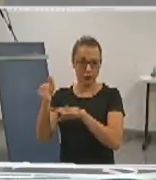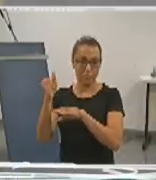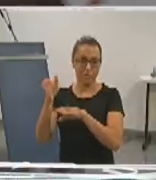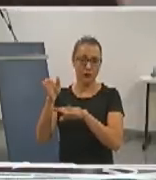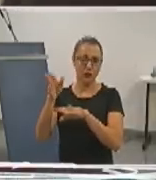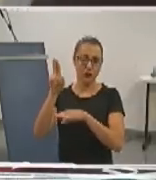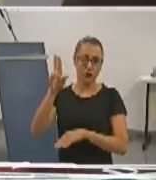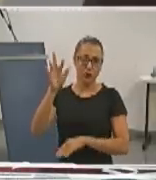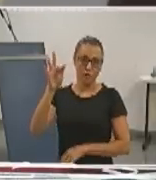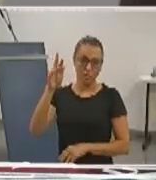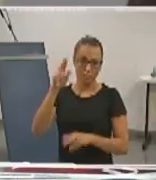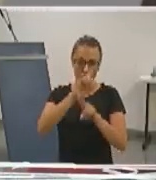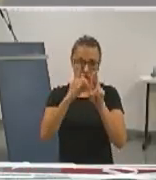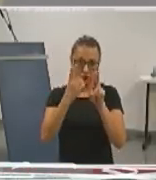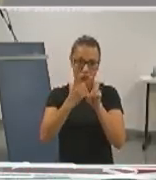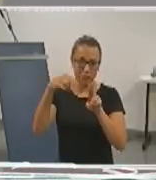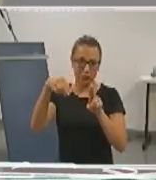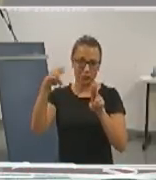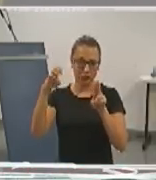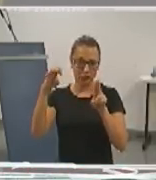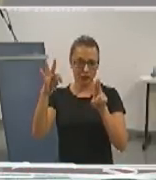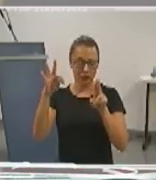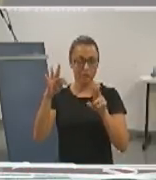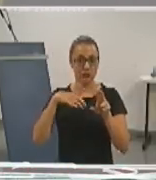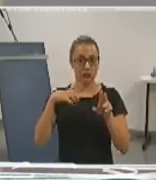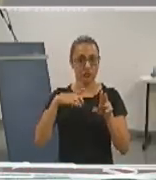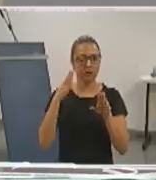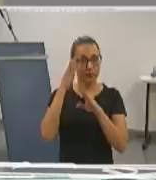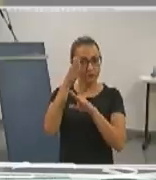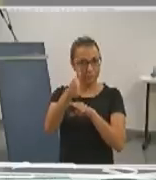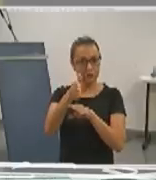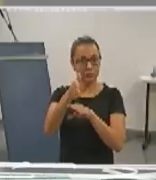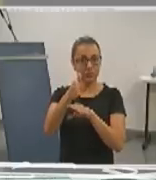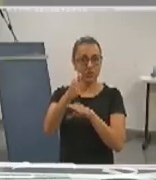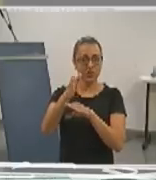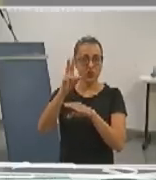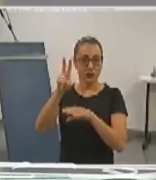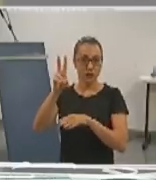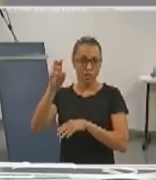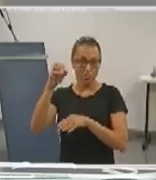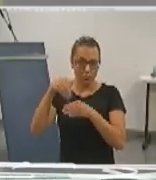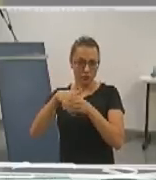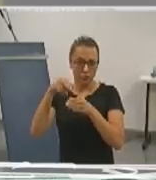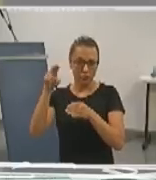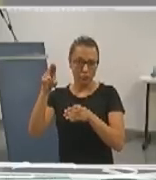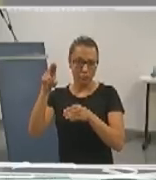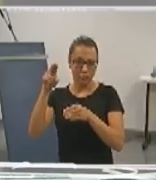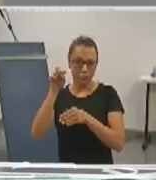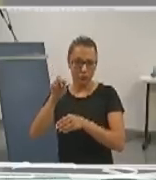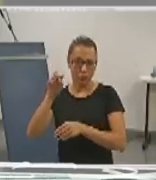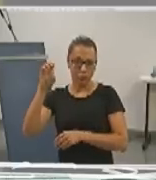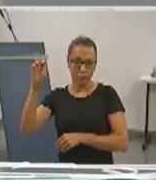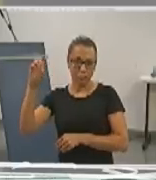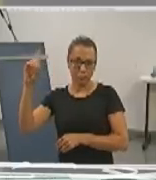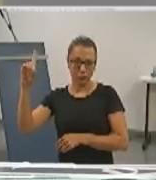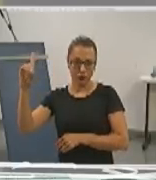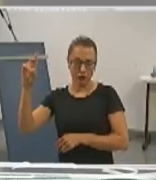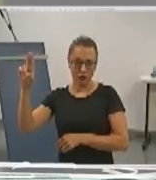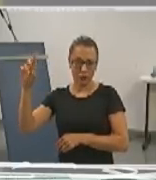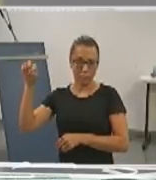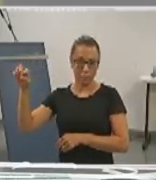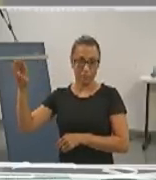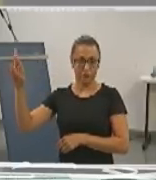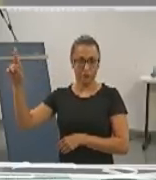que façam, então, o acesso no endereço votação.ufgd.edu.br. Lá vocês vão encontrar, então, três